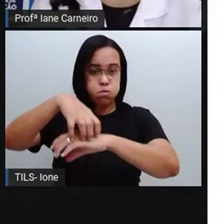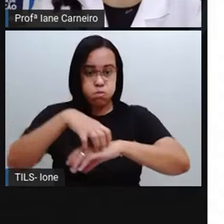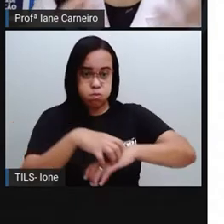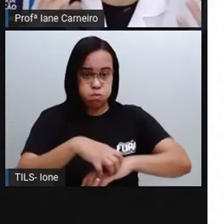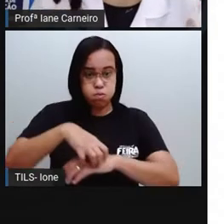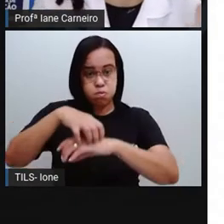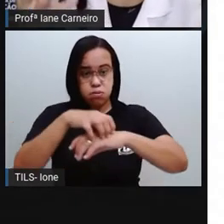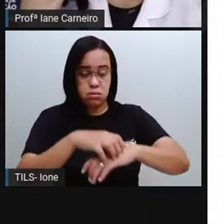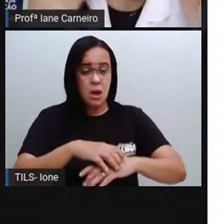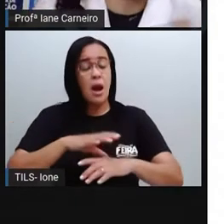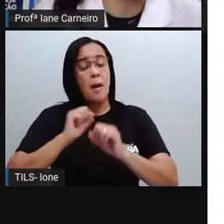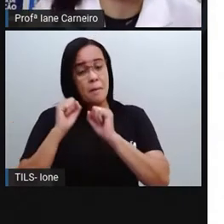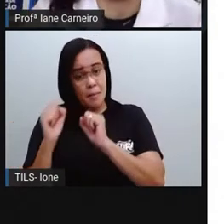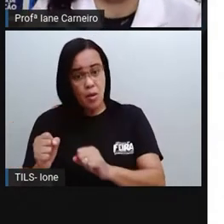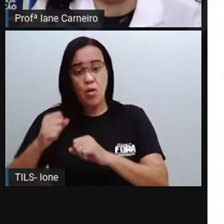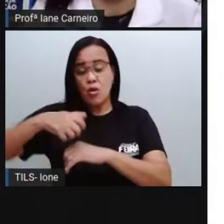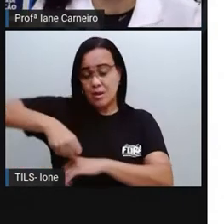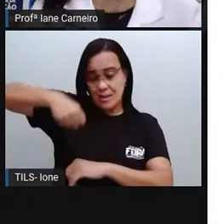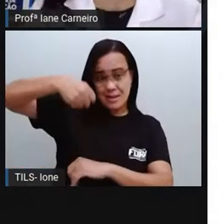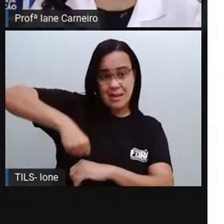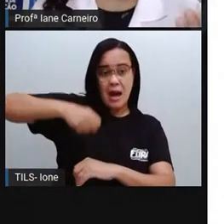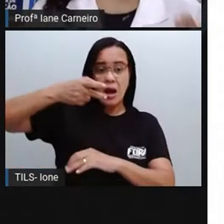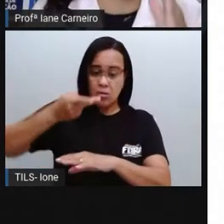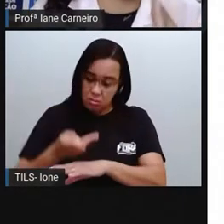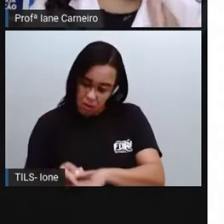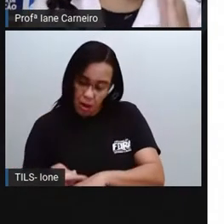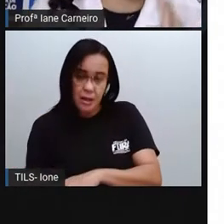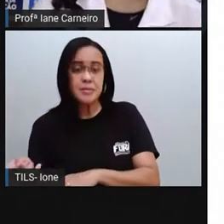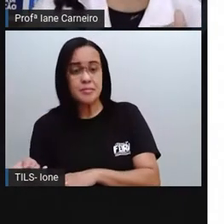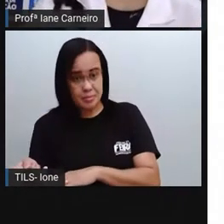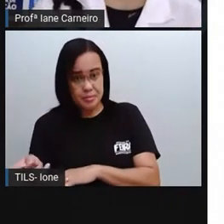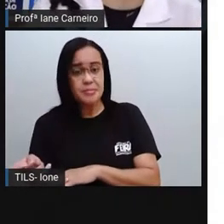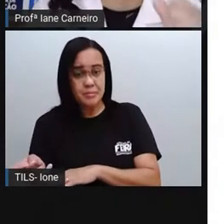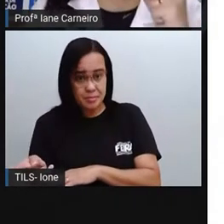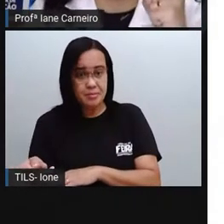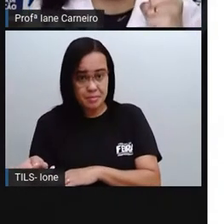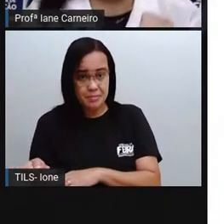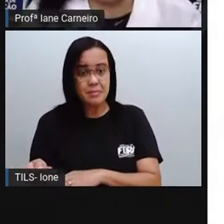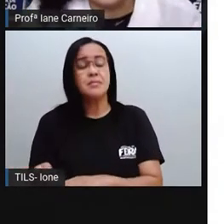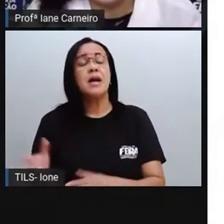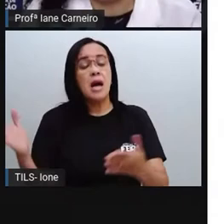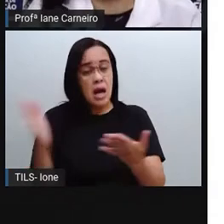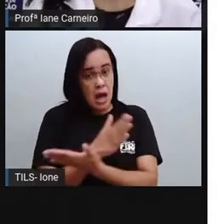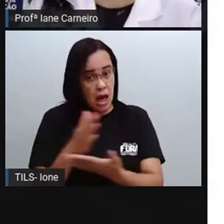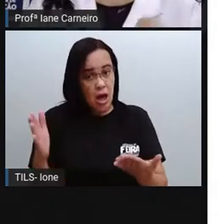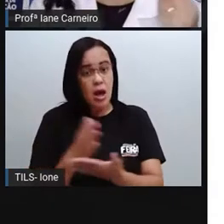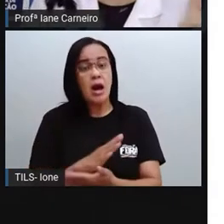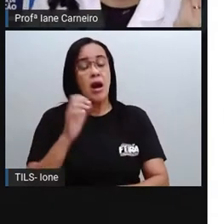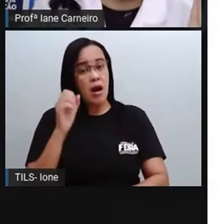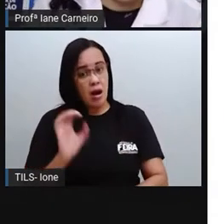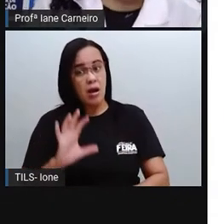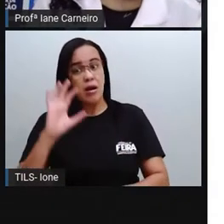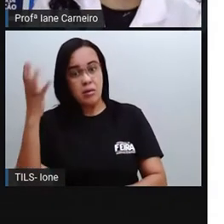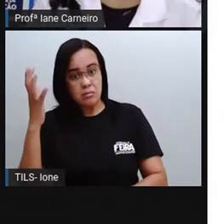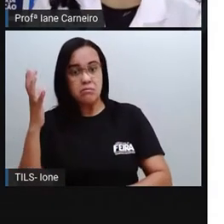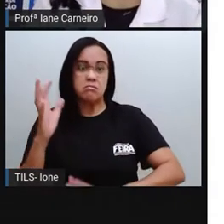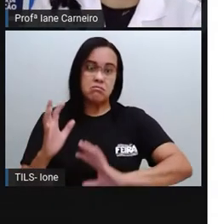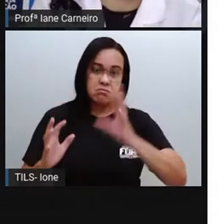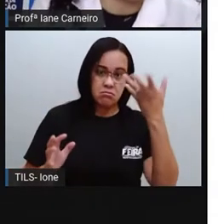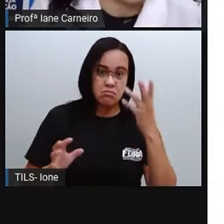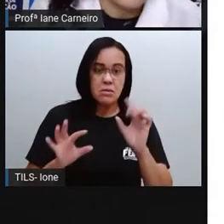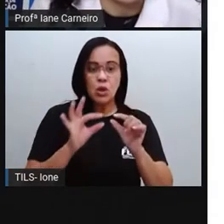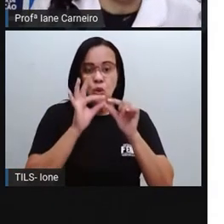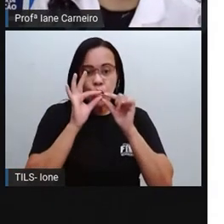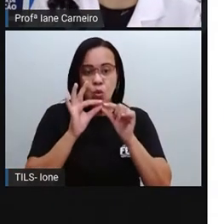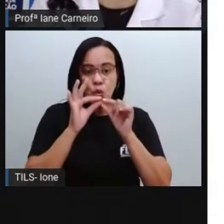peças, desses sacos, podem cair desse carro, que é muito o que acontece com os canudos, e essas peças pequenas,